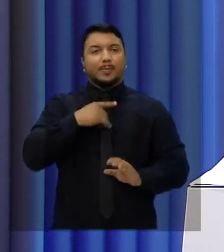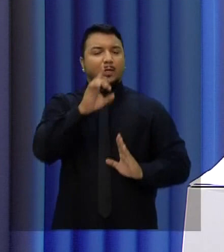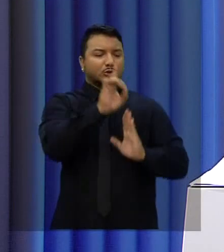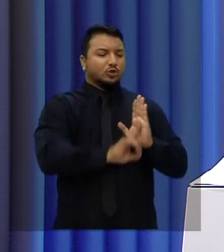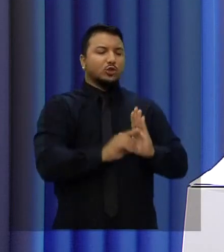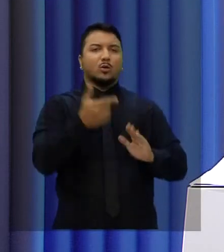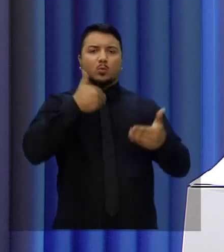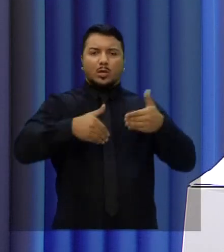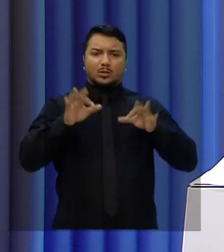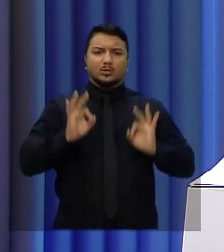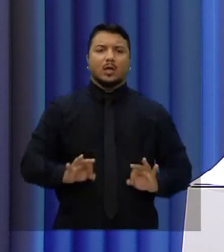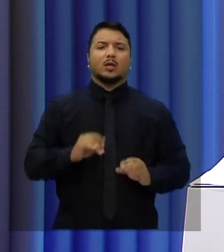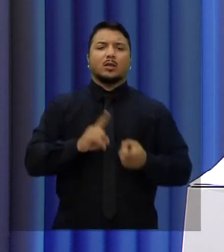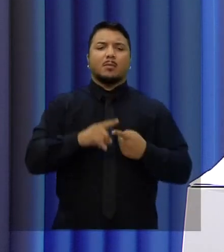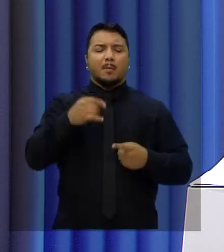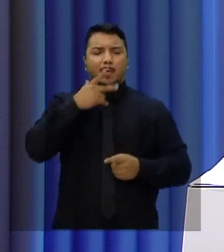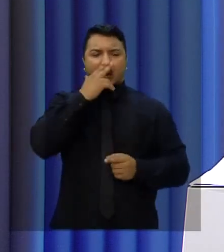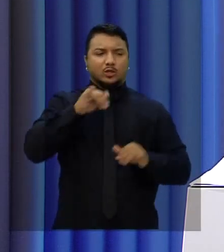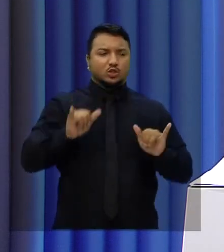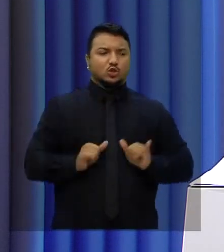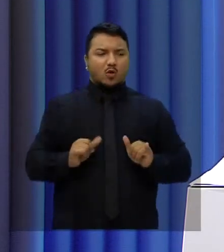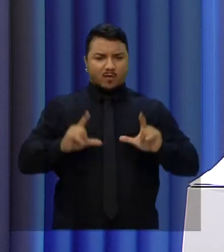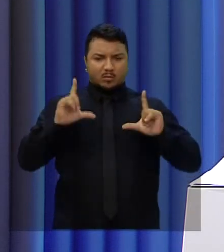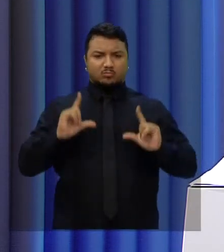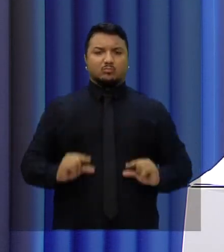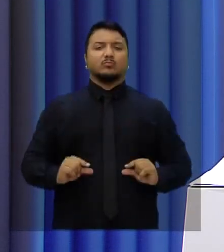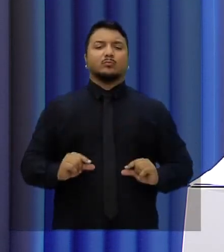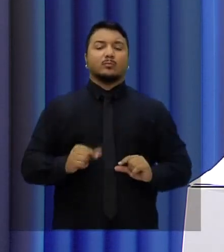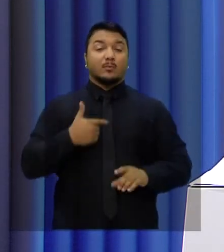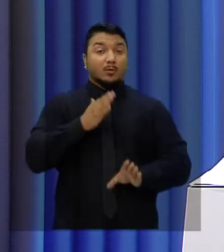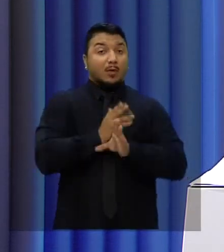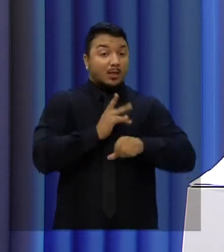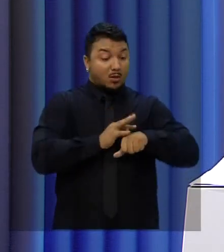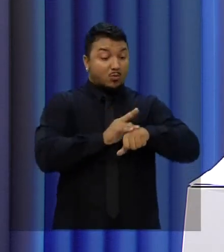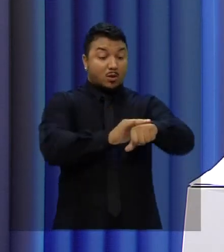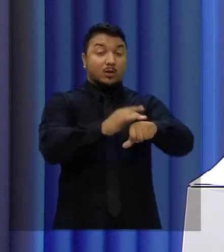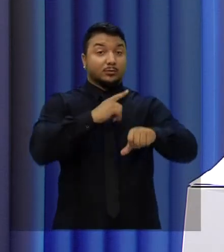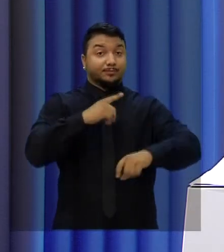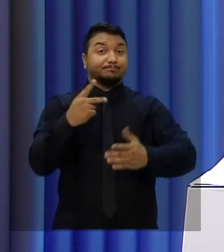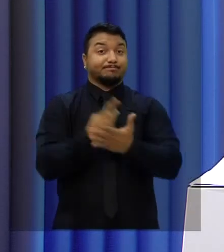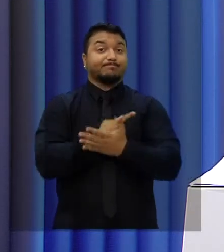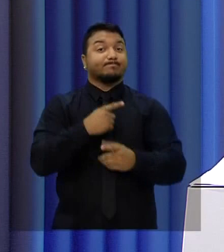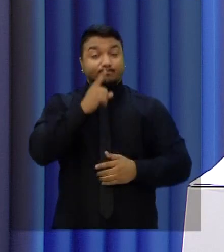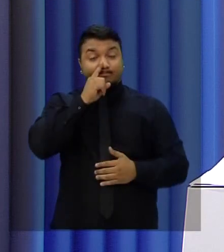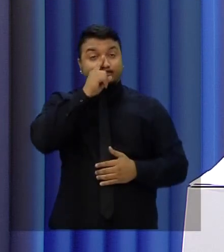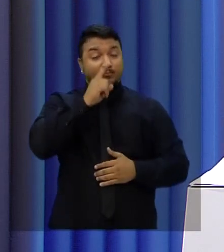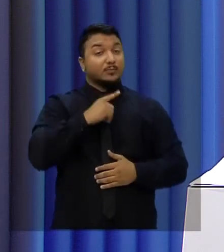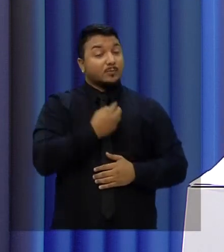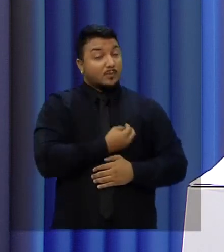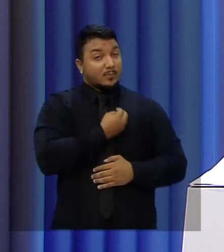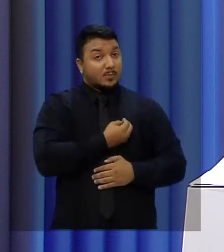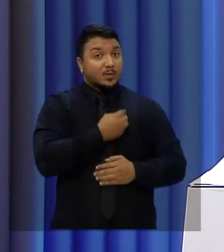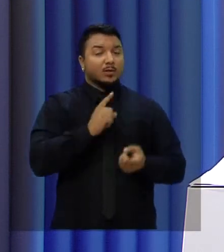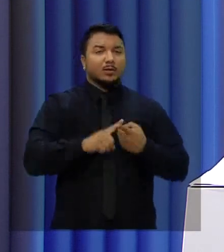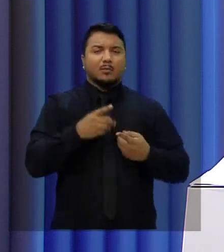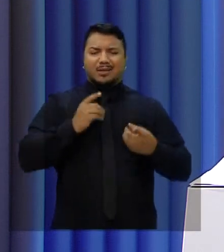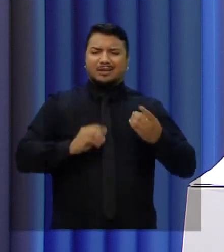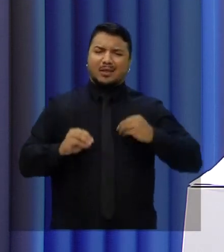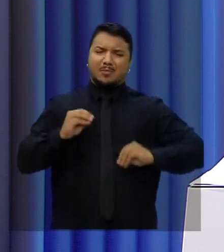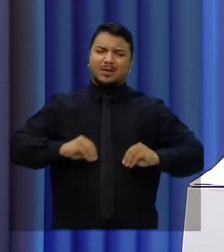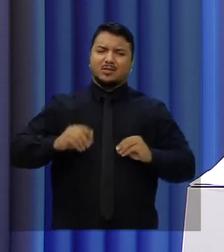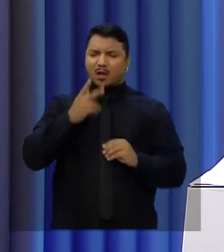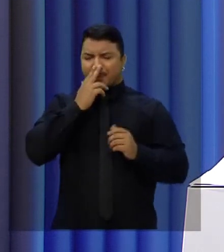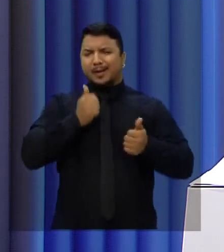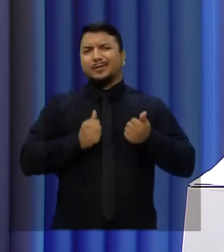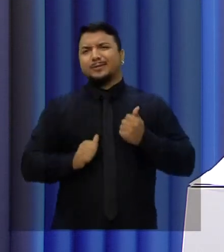cura e aliviar o sofrimento da alma. Essa é uma doença que, como eu disse, além do risco da vida, traz depressão, traz angústia,